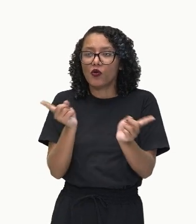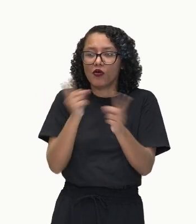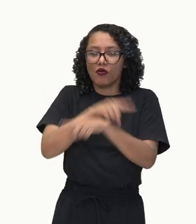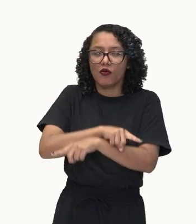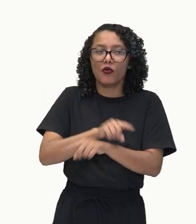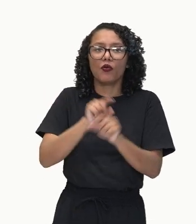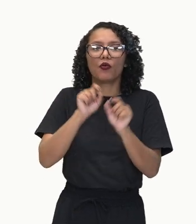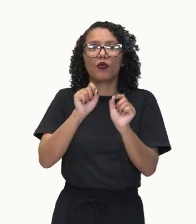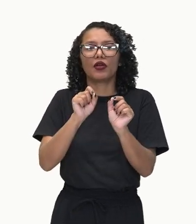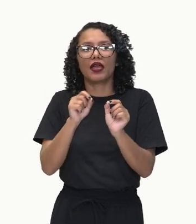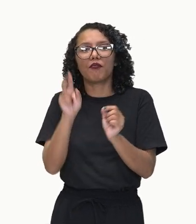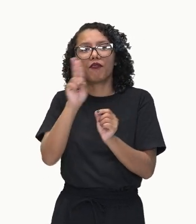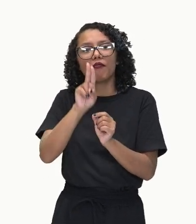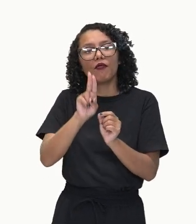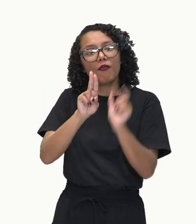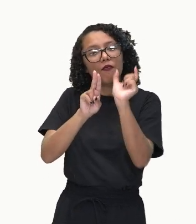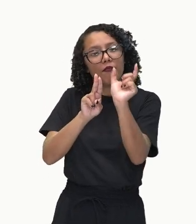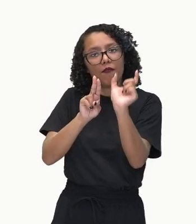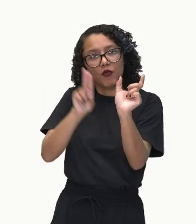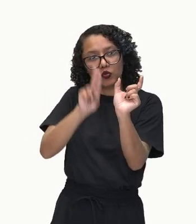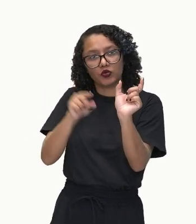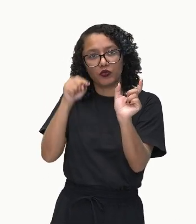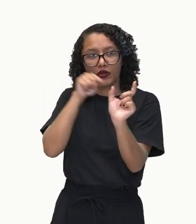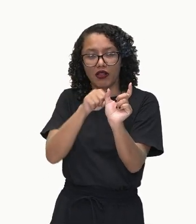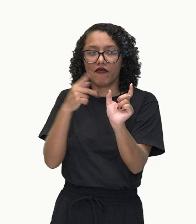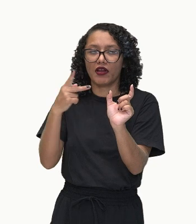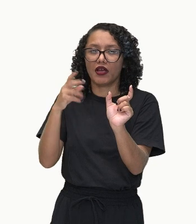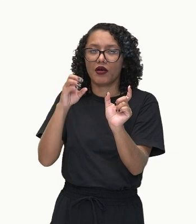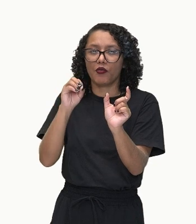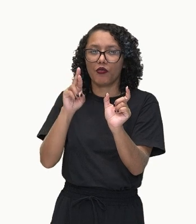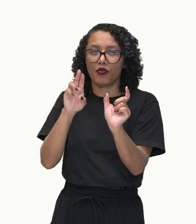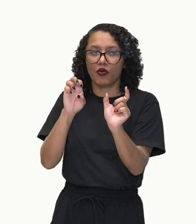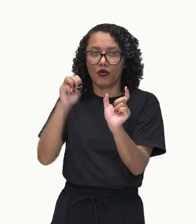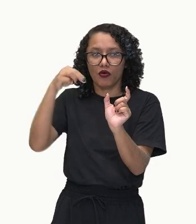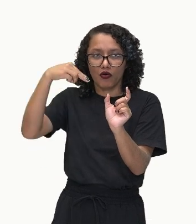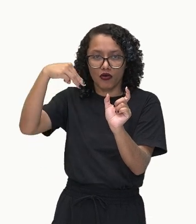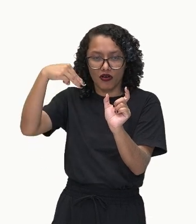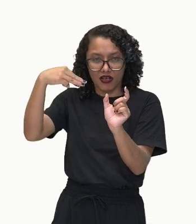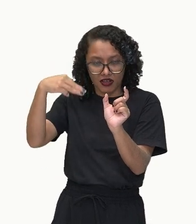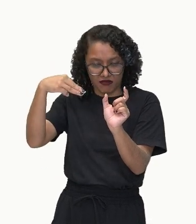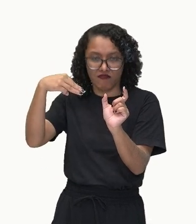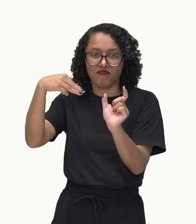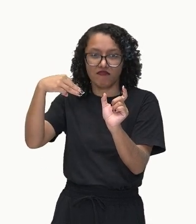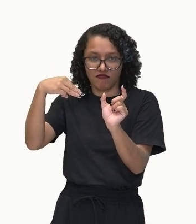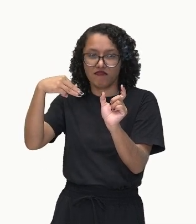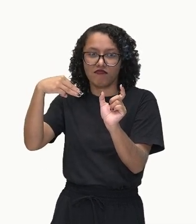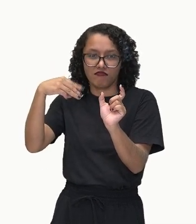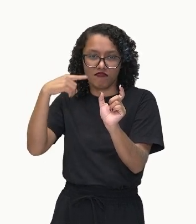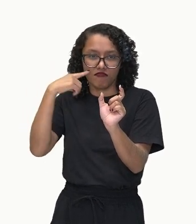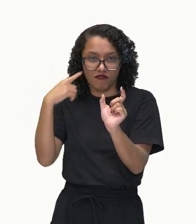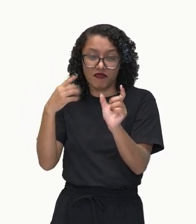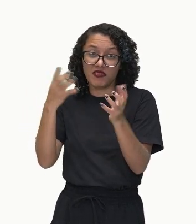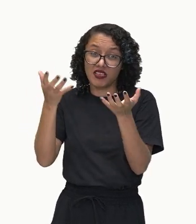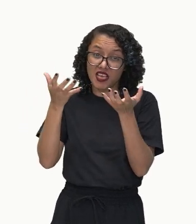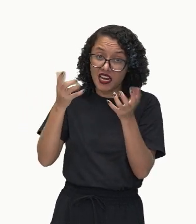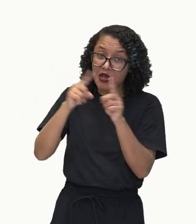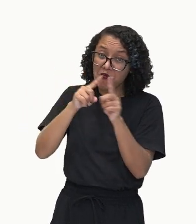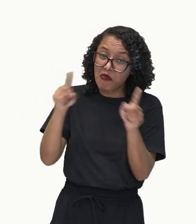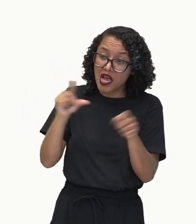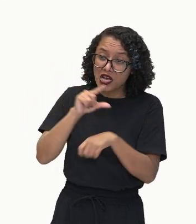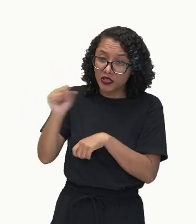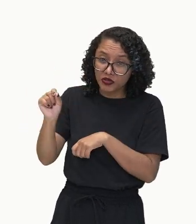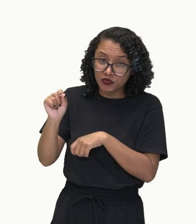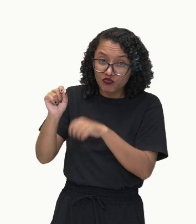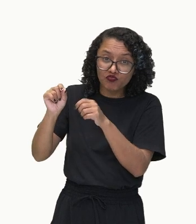Estava chovendo. Contudo. Estava chovendo. Notem que a